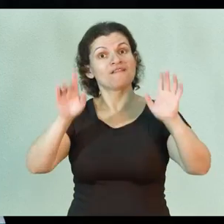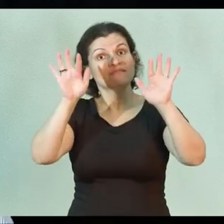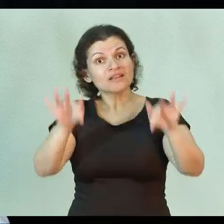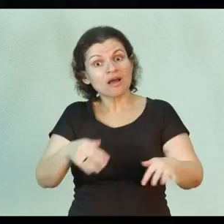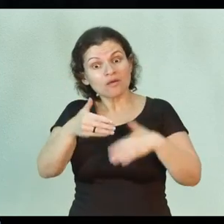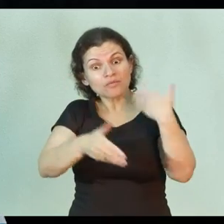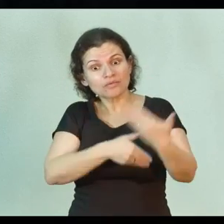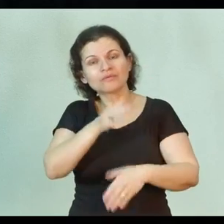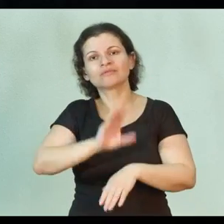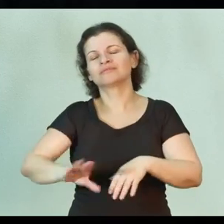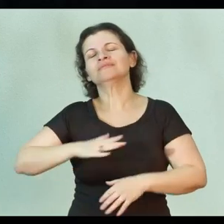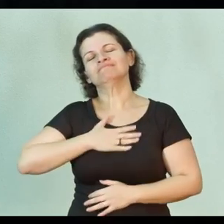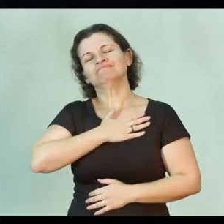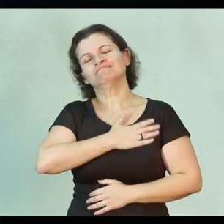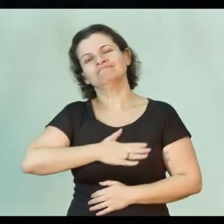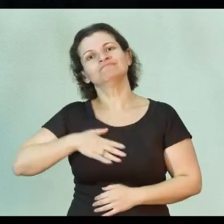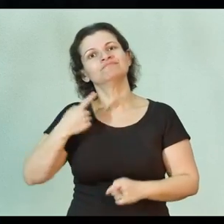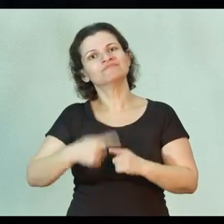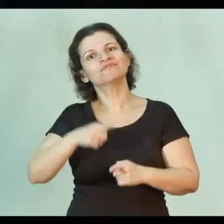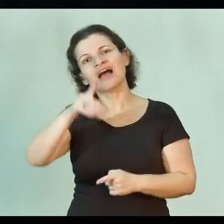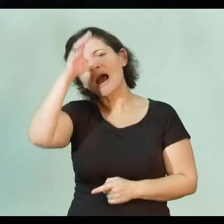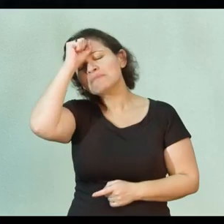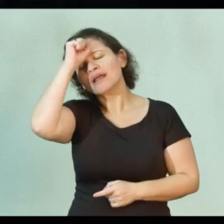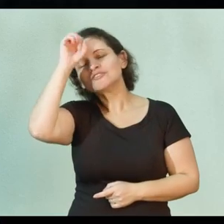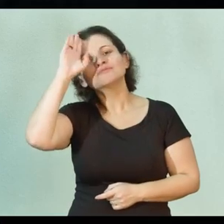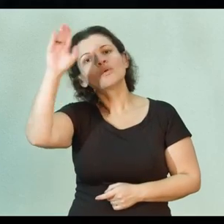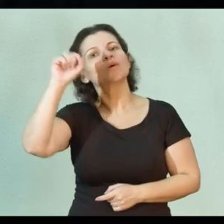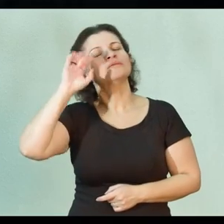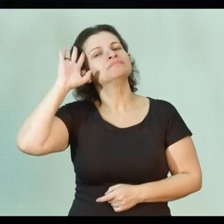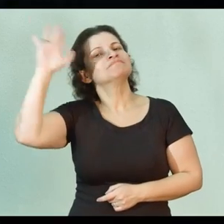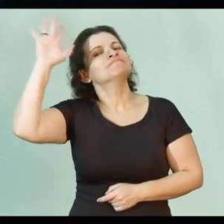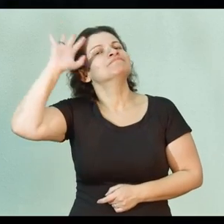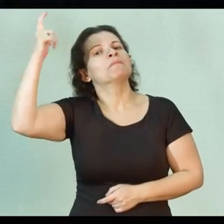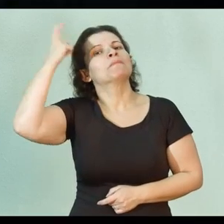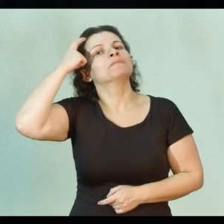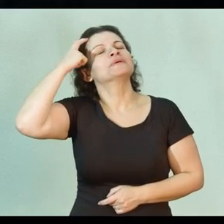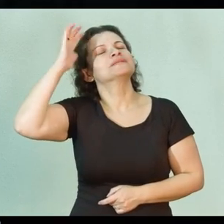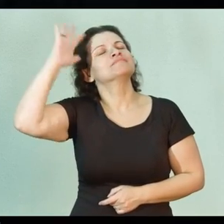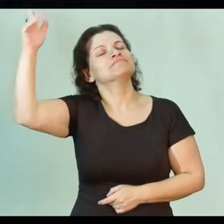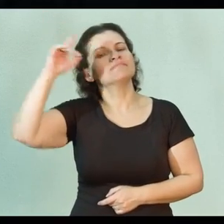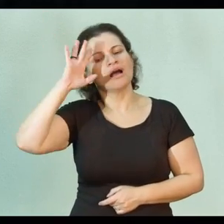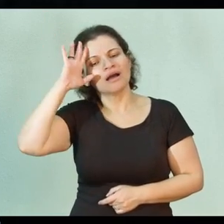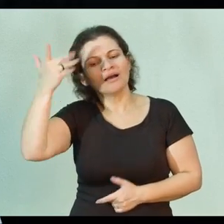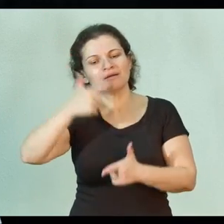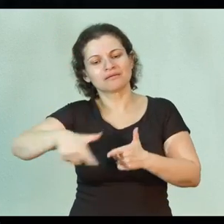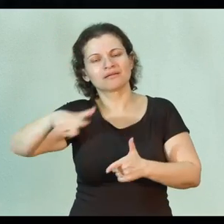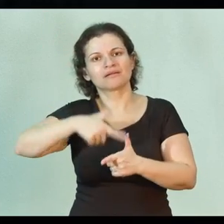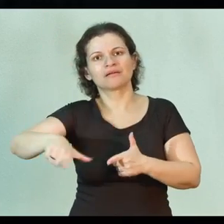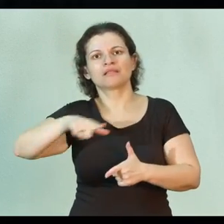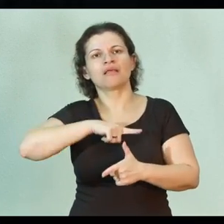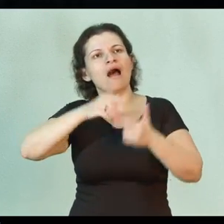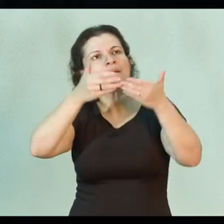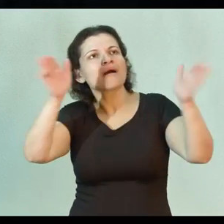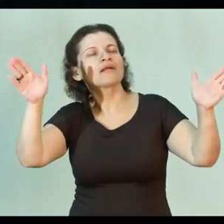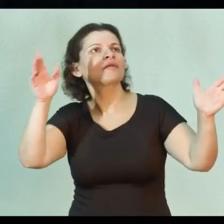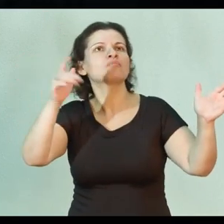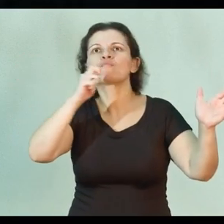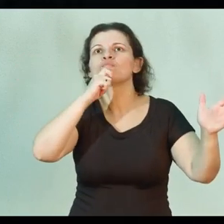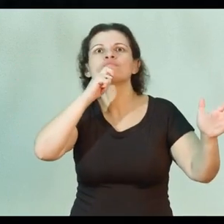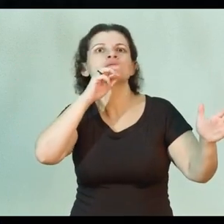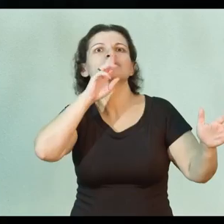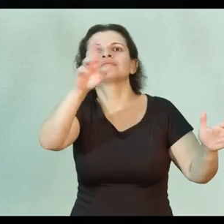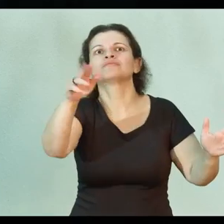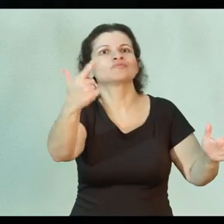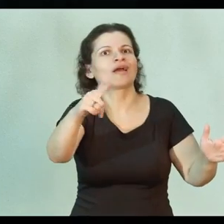mas ao final do processo é um curso muito prazeroso, porque você aprende, acima de tudo, a pensar, a resolver problemas que estão em aberto,